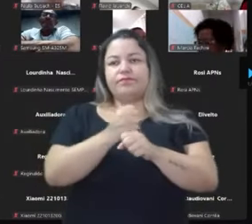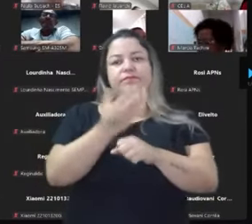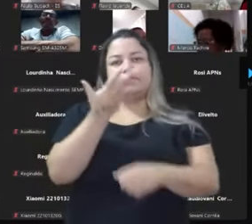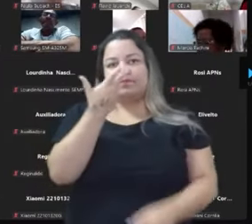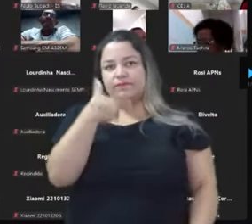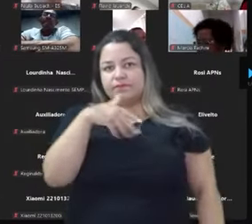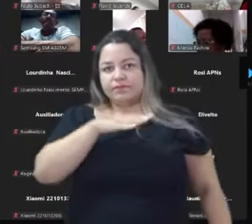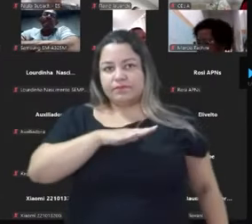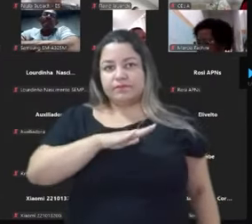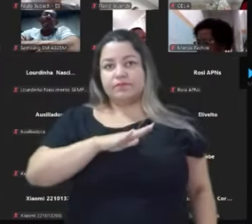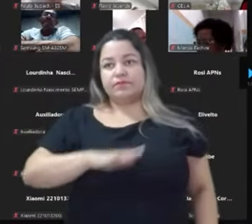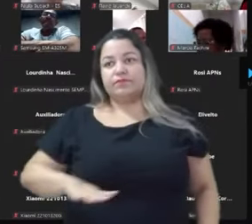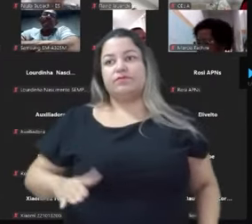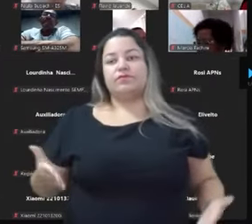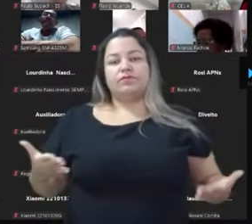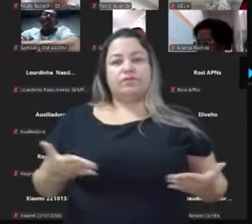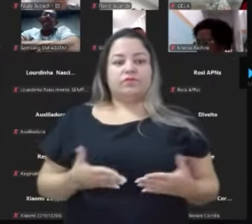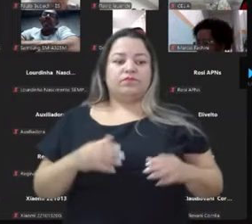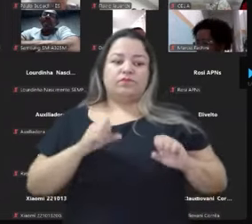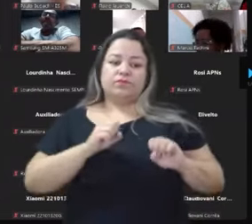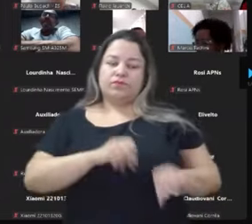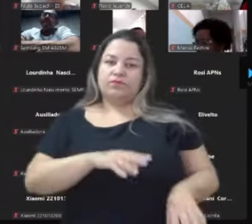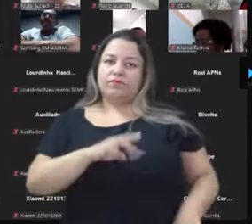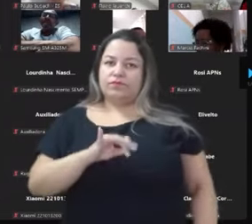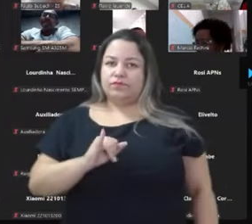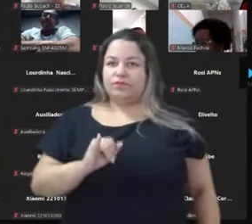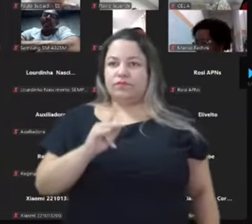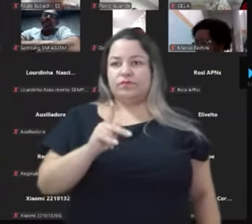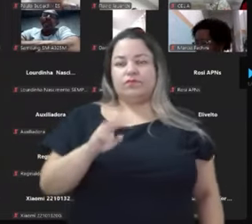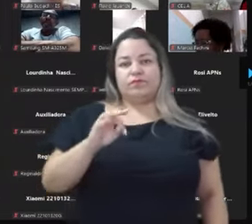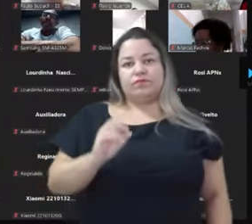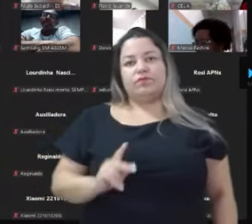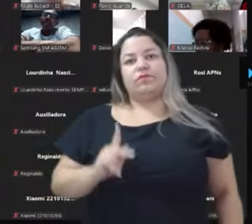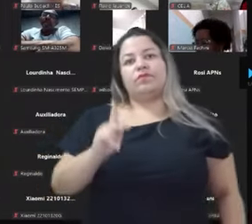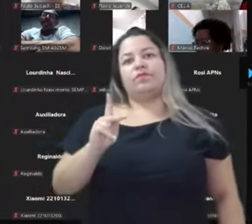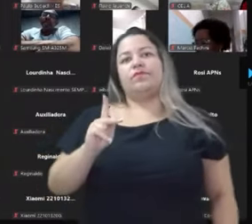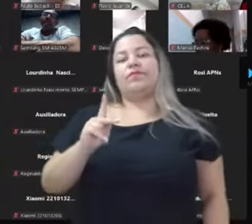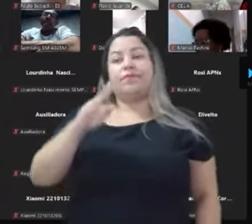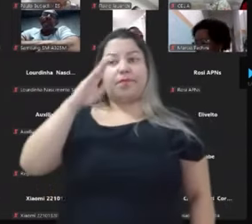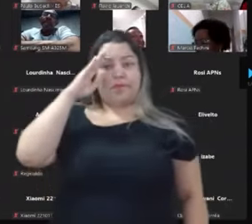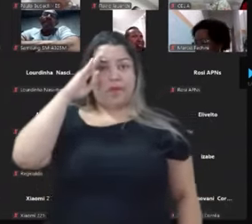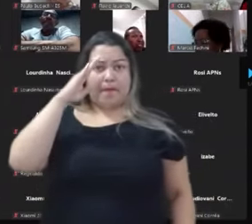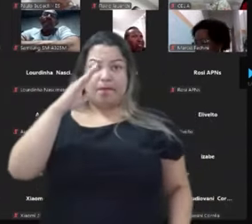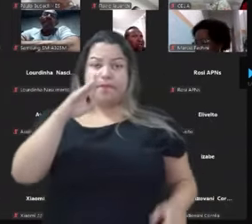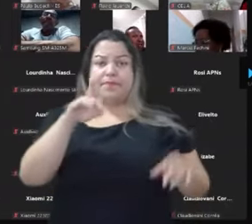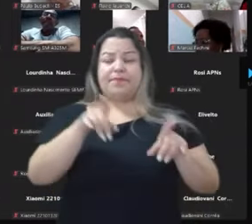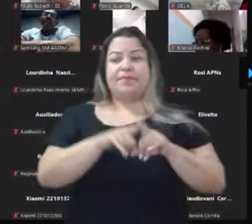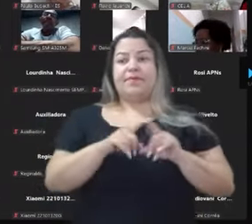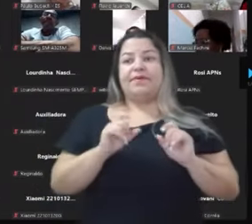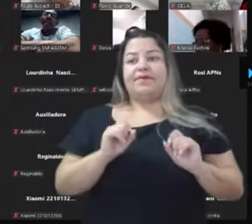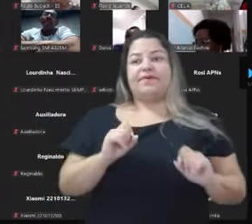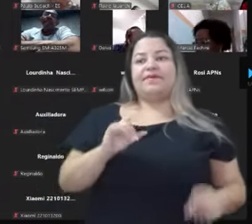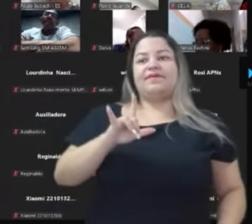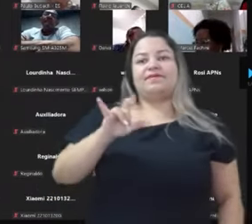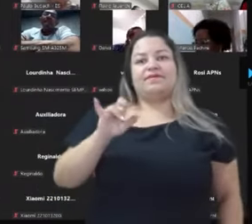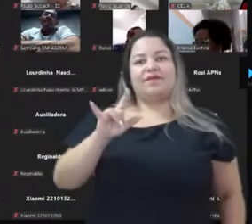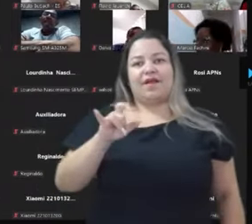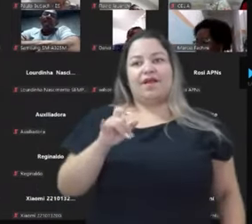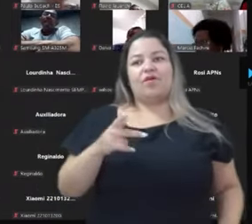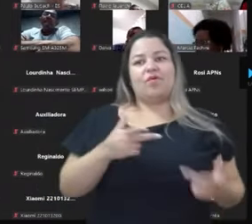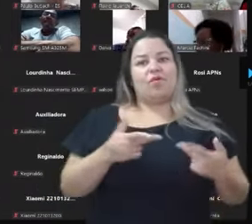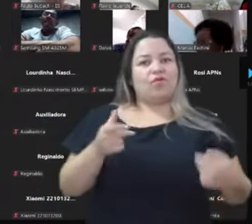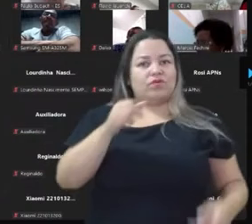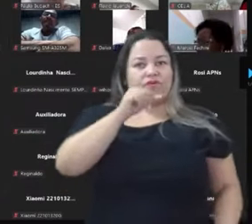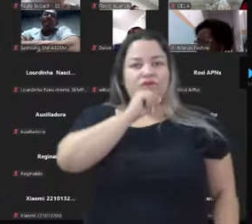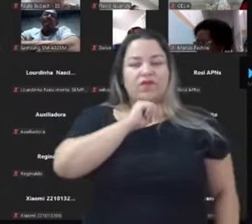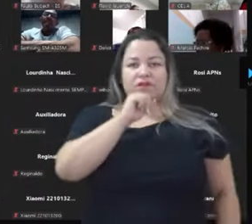de hoje que está sendo educada pelo TikTok e pelo Instagram, principalmente pelo TikTok, eles já falam que Instagram é coisa de velho, quando essa